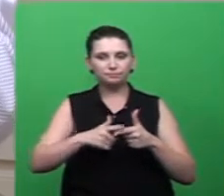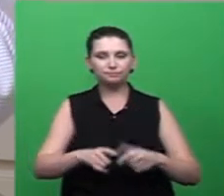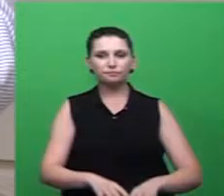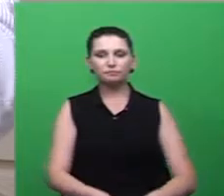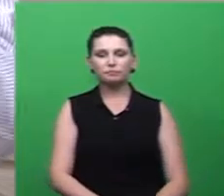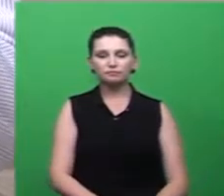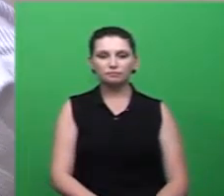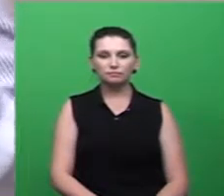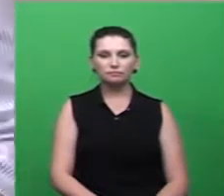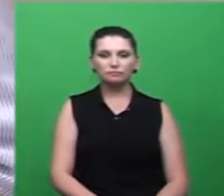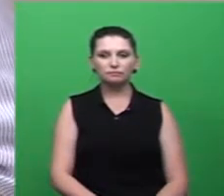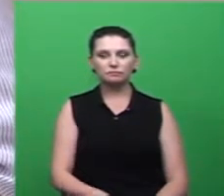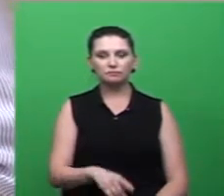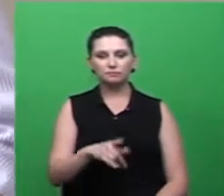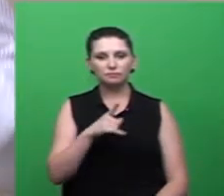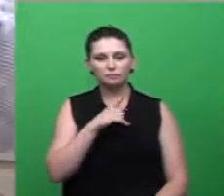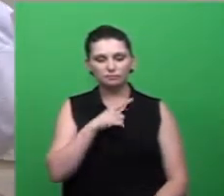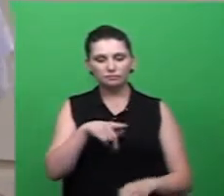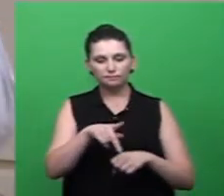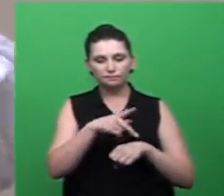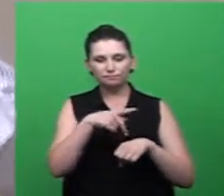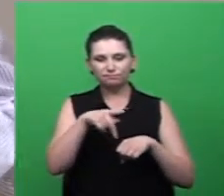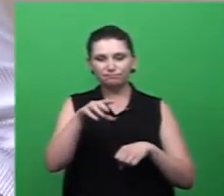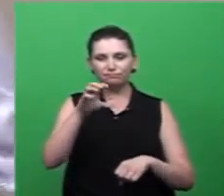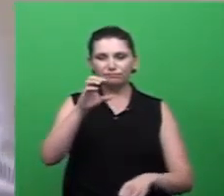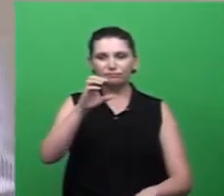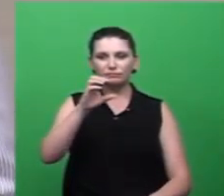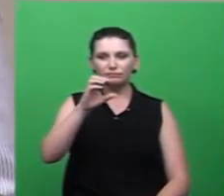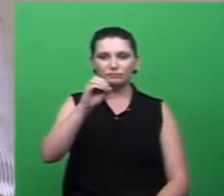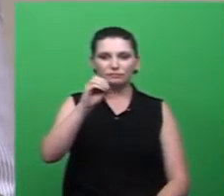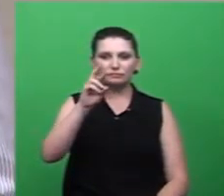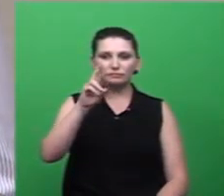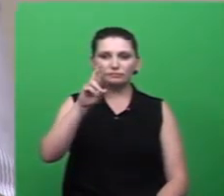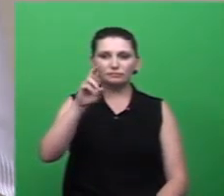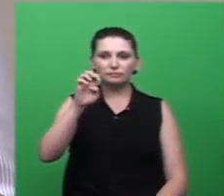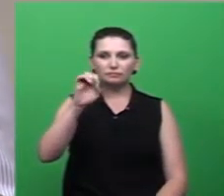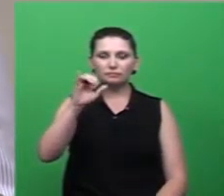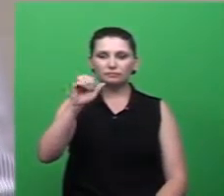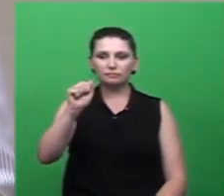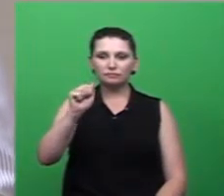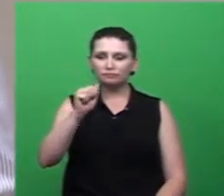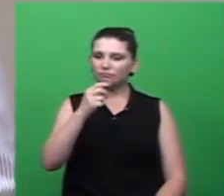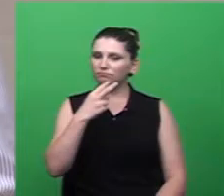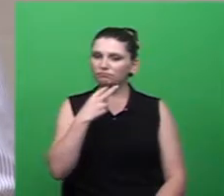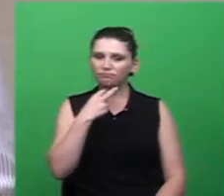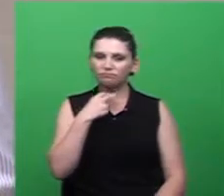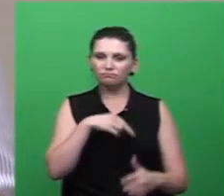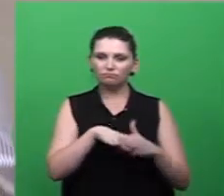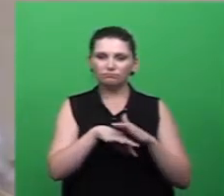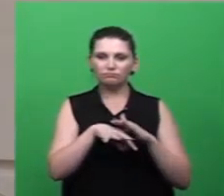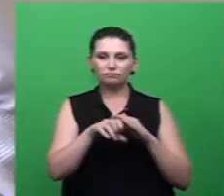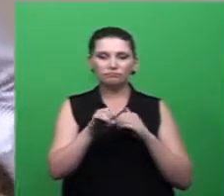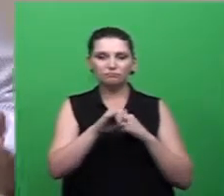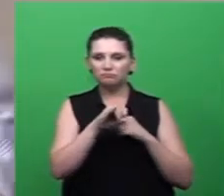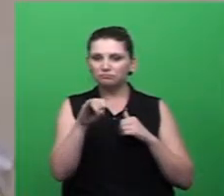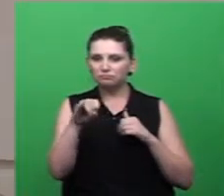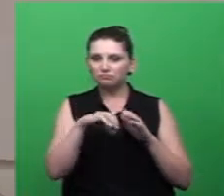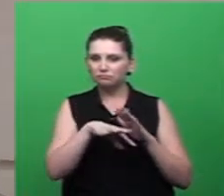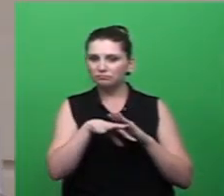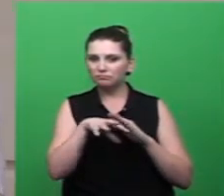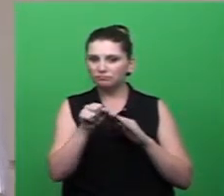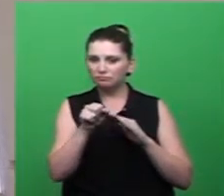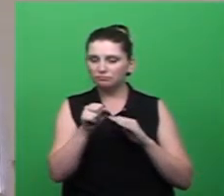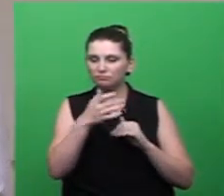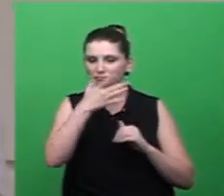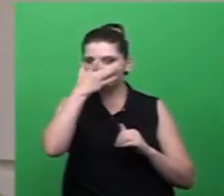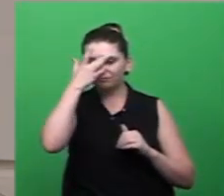na Coreia do Sul no Japão ó não pode roubar o dia que um rouba eles se matam que aquilo ali é vergonhoso para